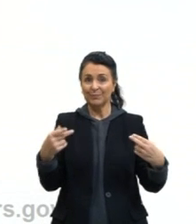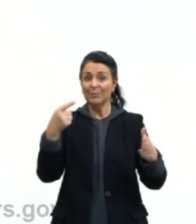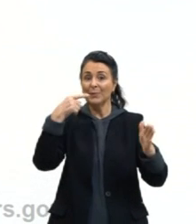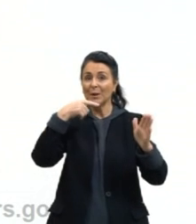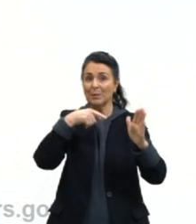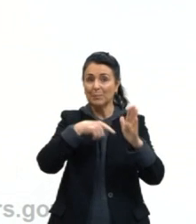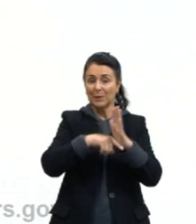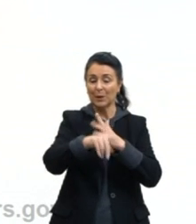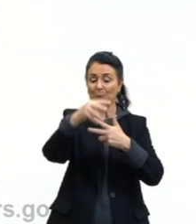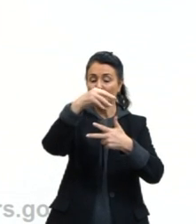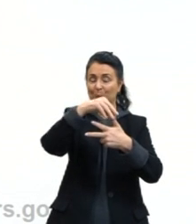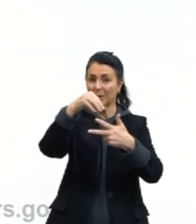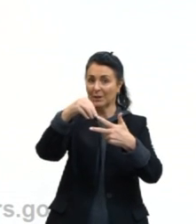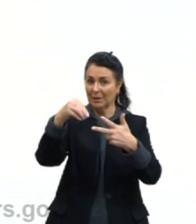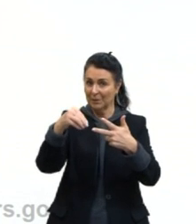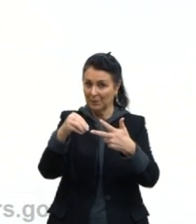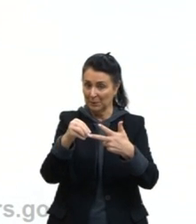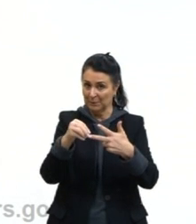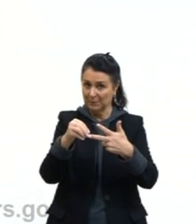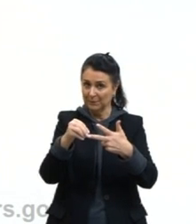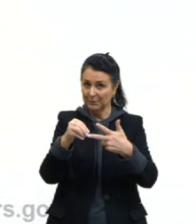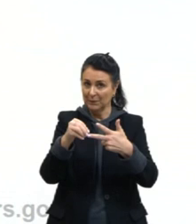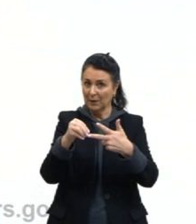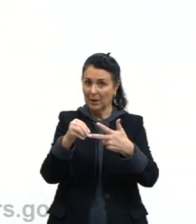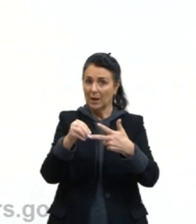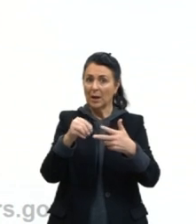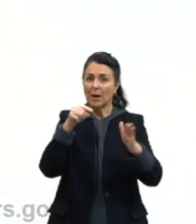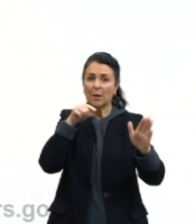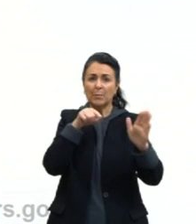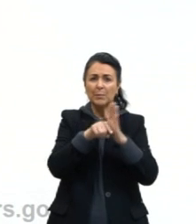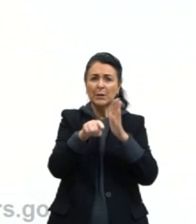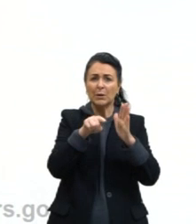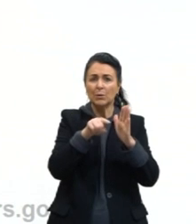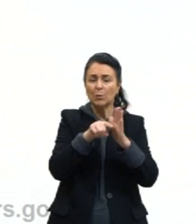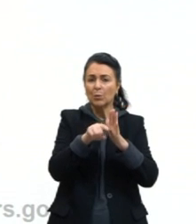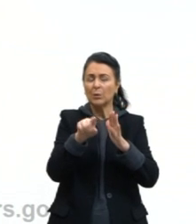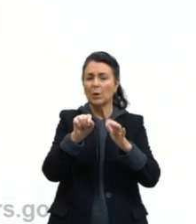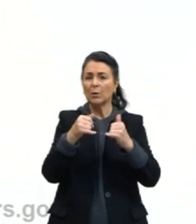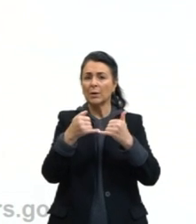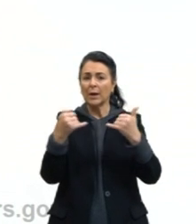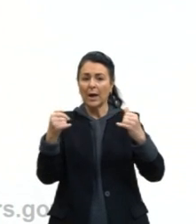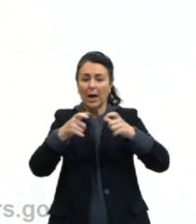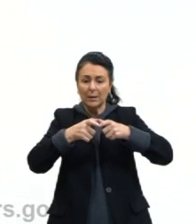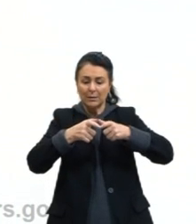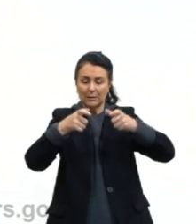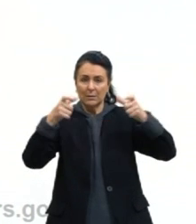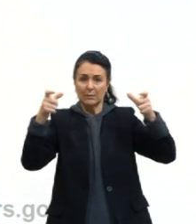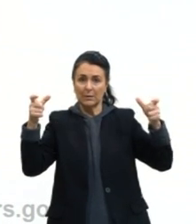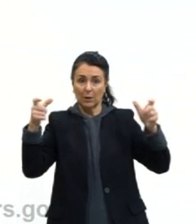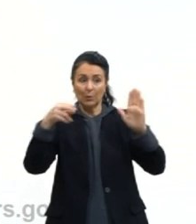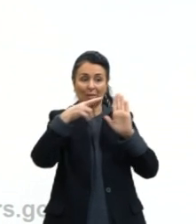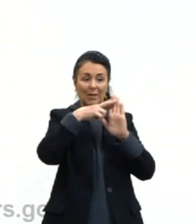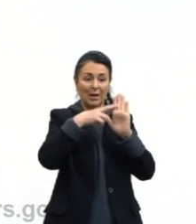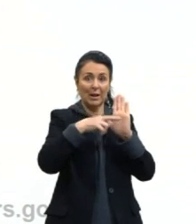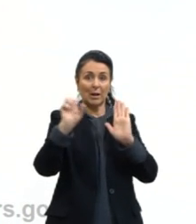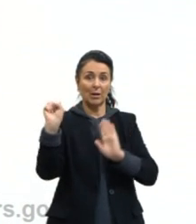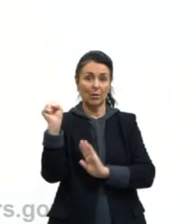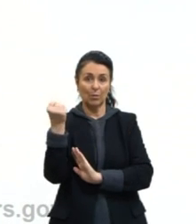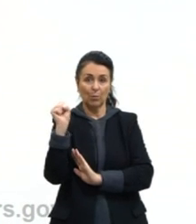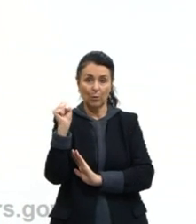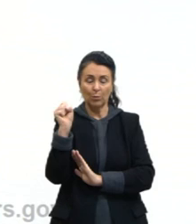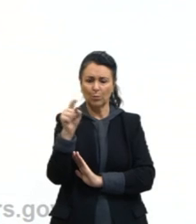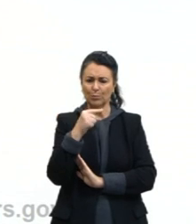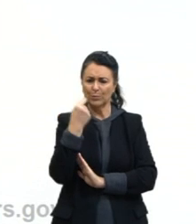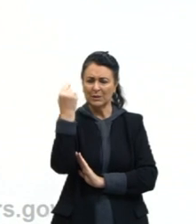Então, uma questão do Enem, que trabalha aí a expansão da regra do octeto, para a gente